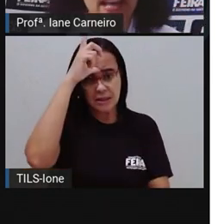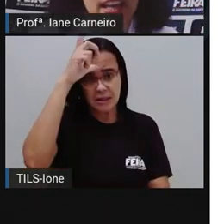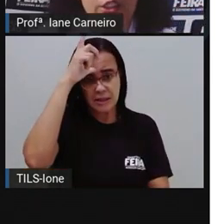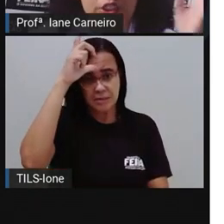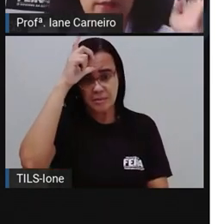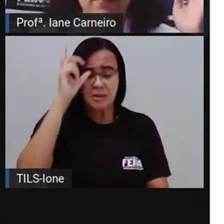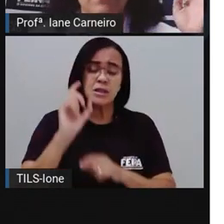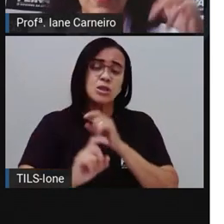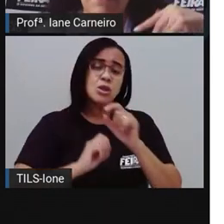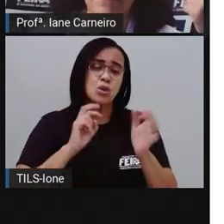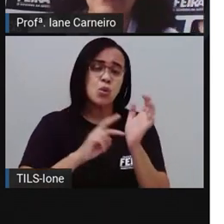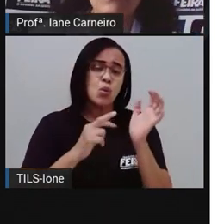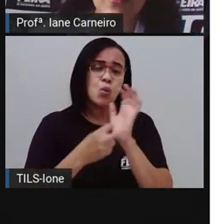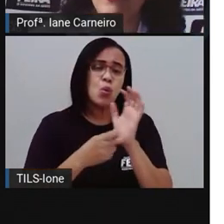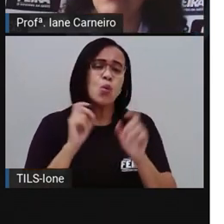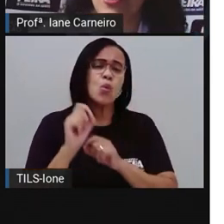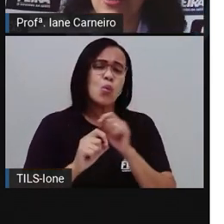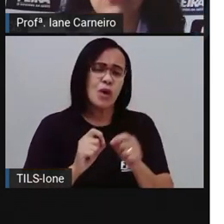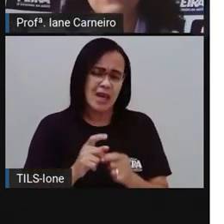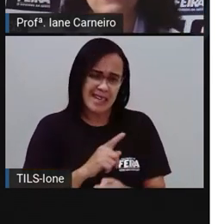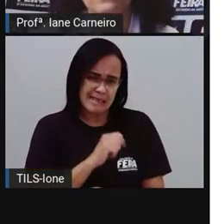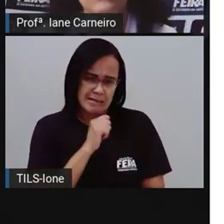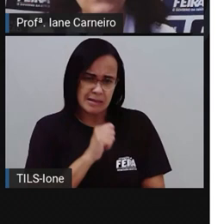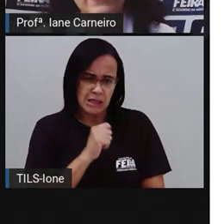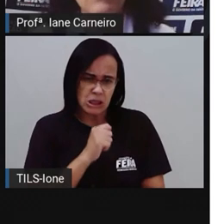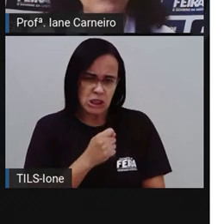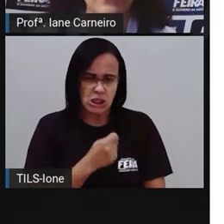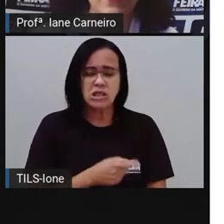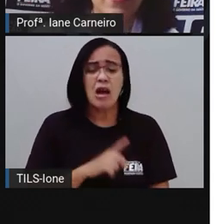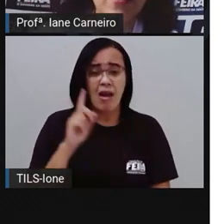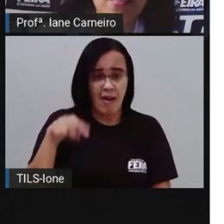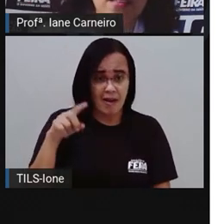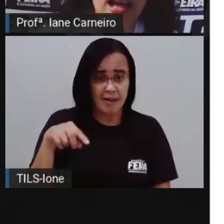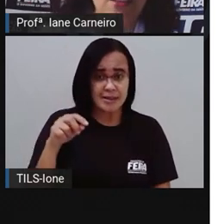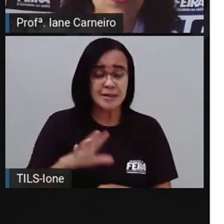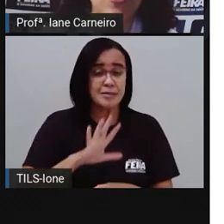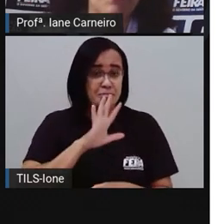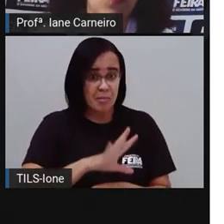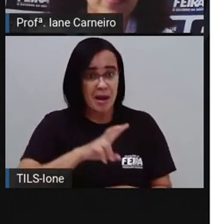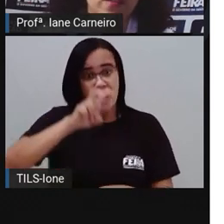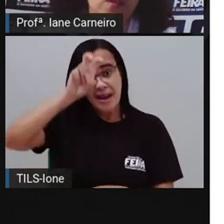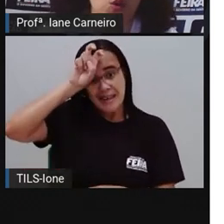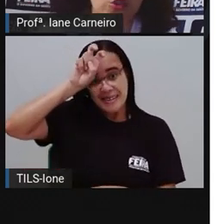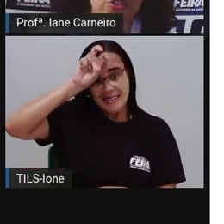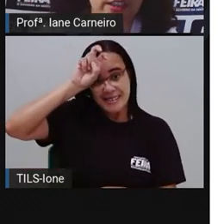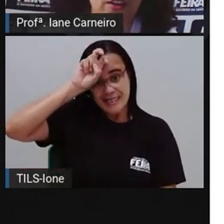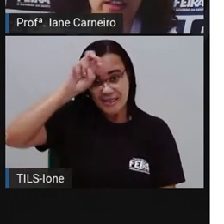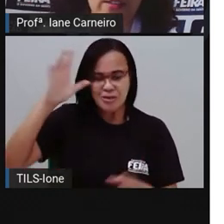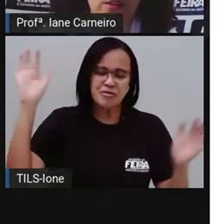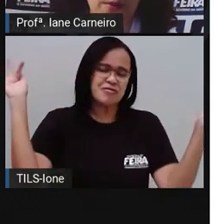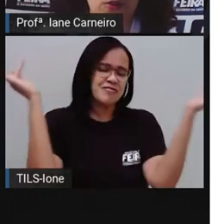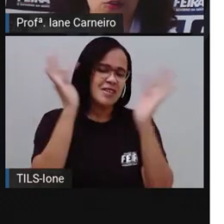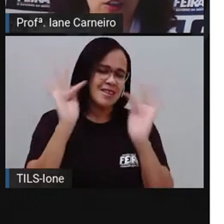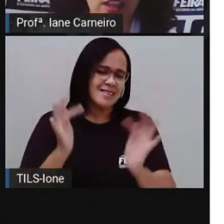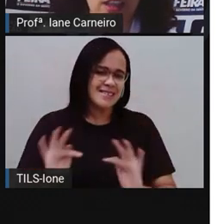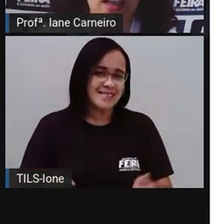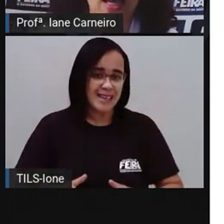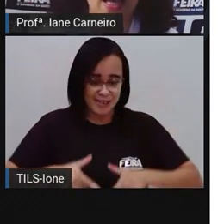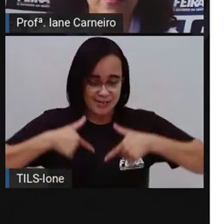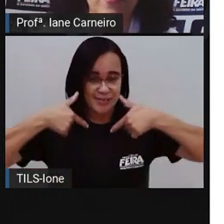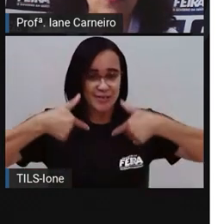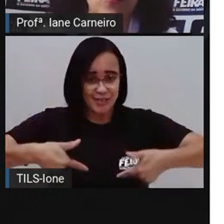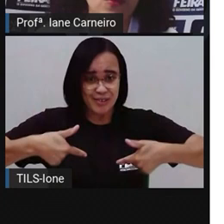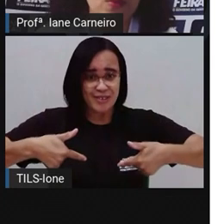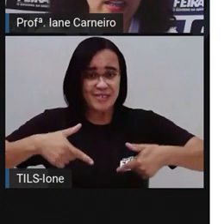inveja. Mas no Egito, significa felicidade e boa sorte, né? Olha só, ela colocou aqui